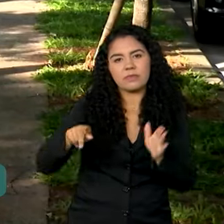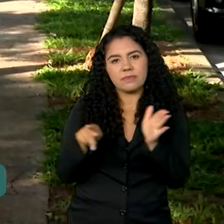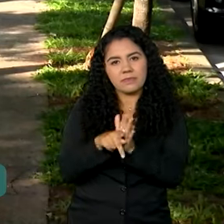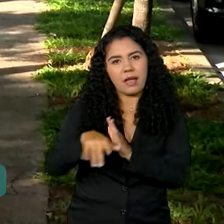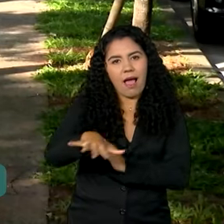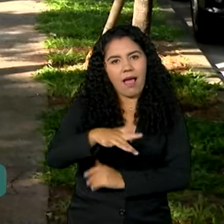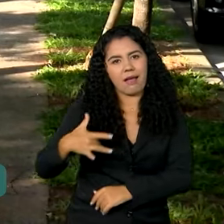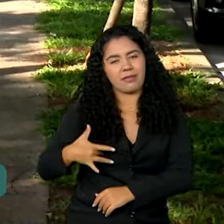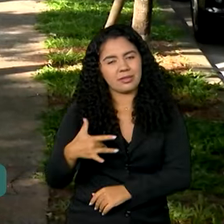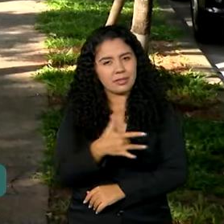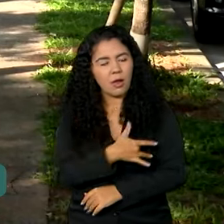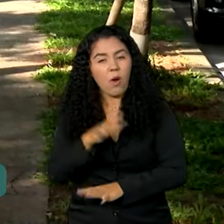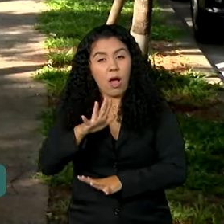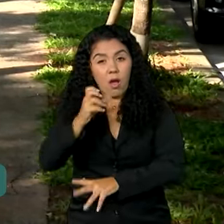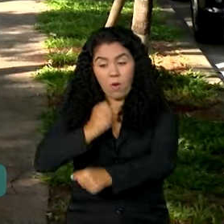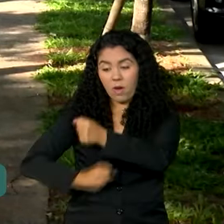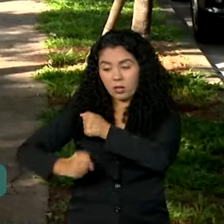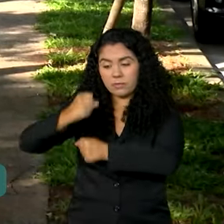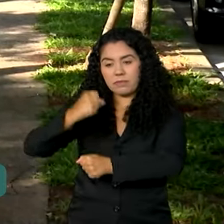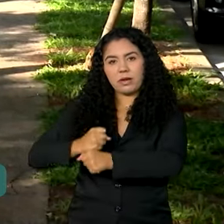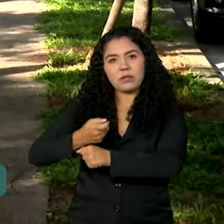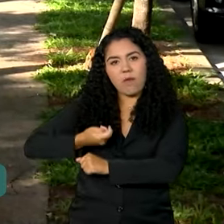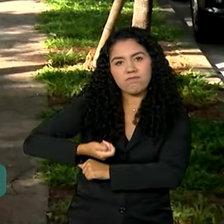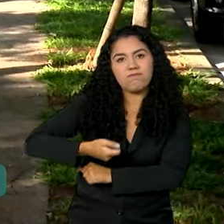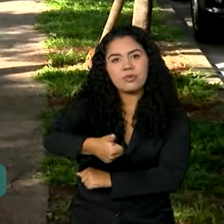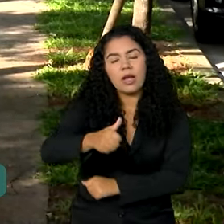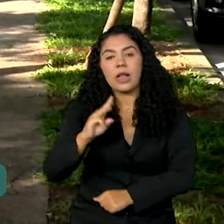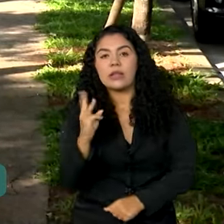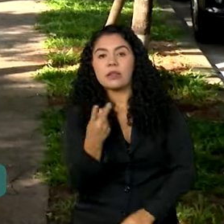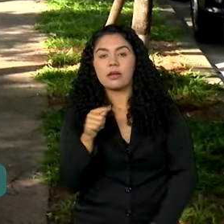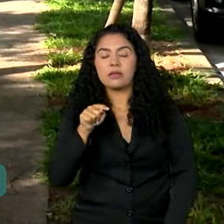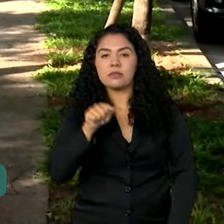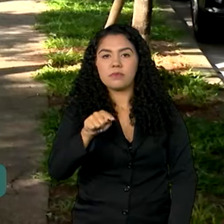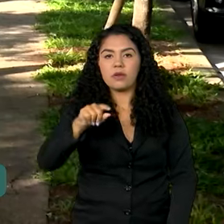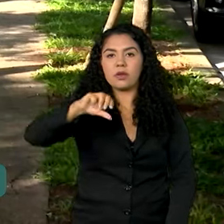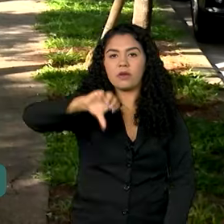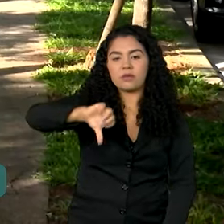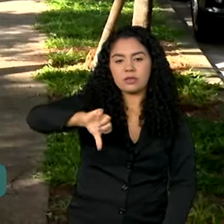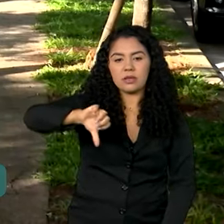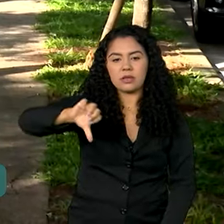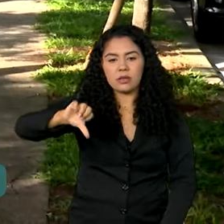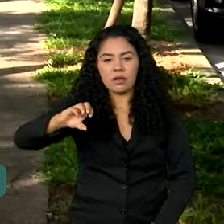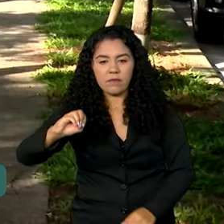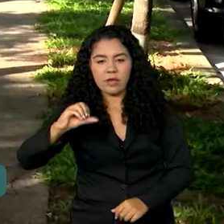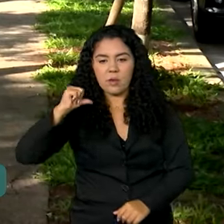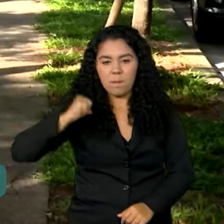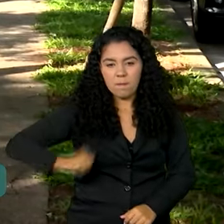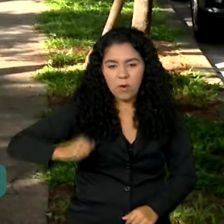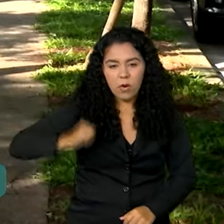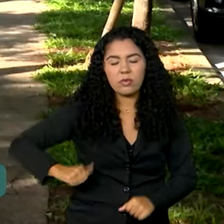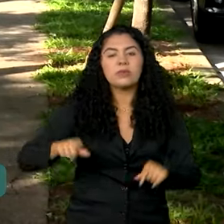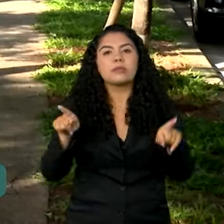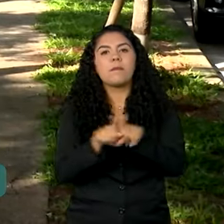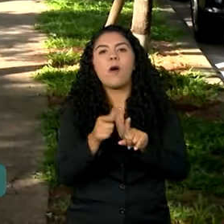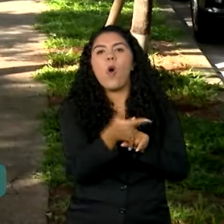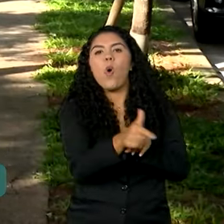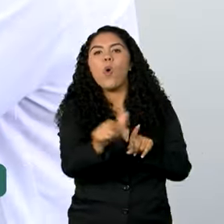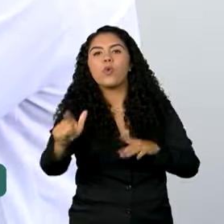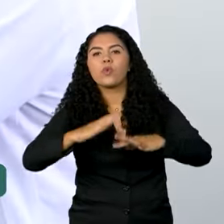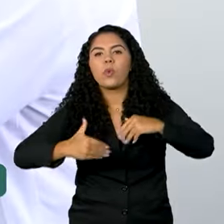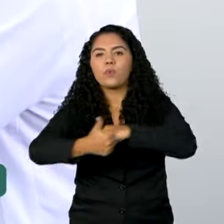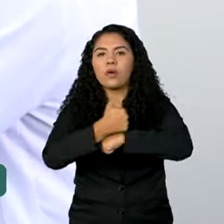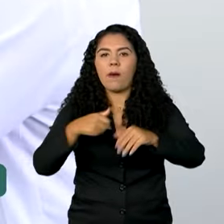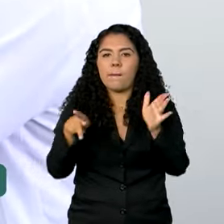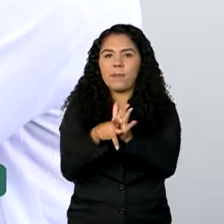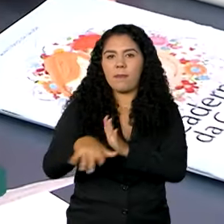No ano passado, foram concedidas 3.391 bolsas do ProResidências e também para outros profissionais da saúde.